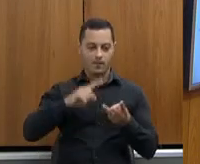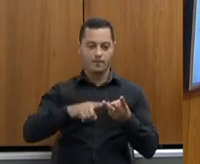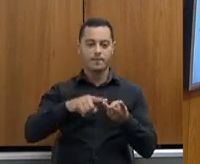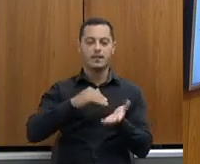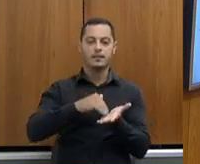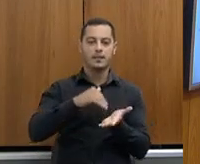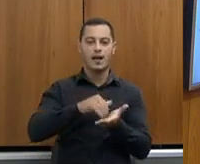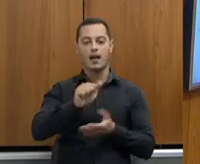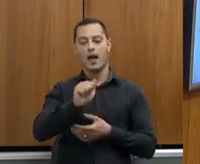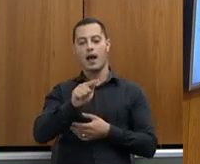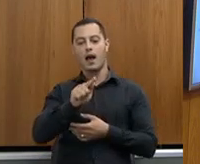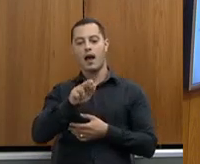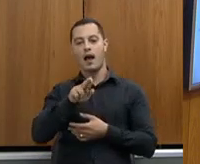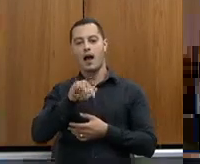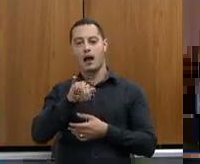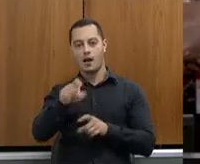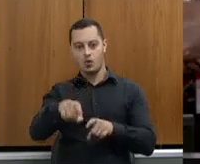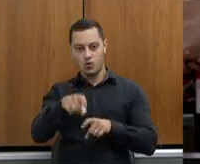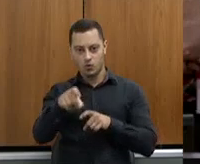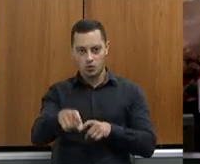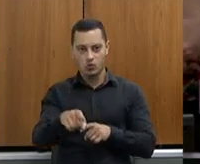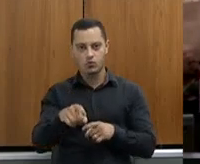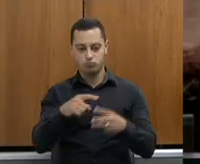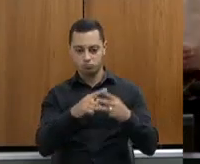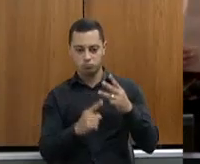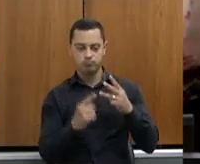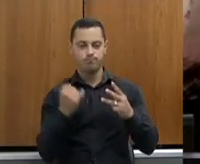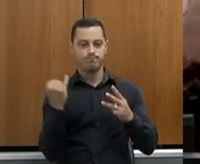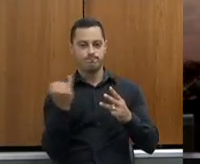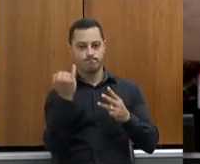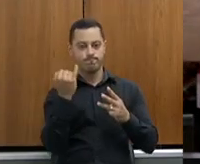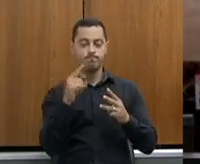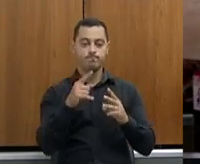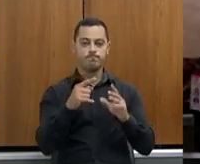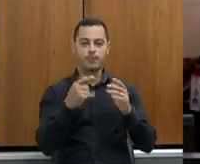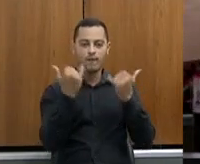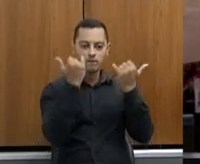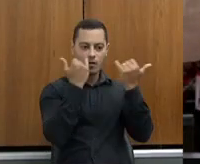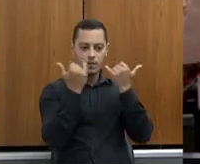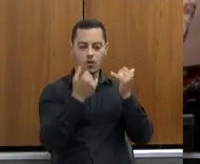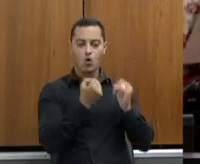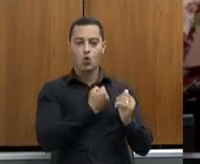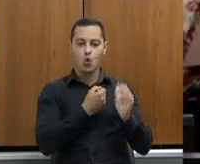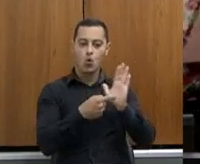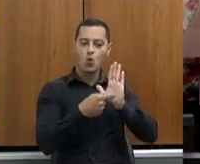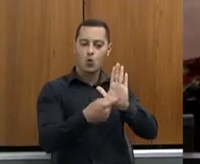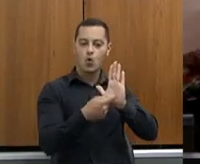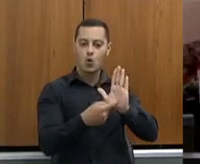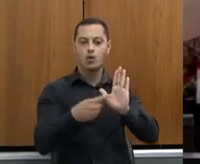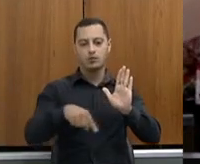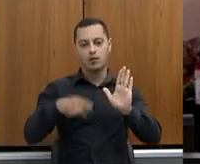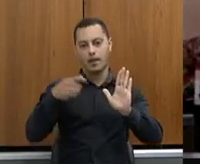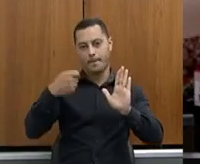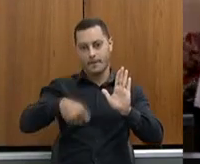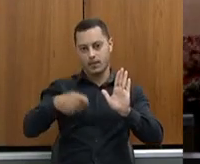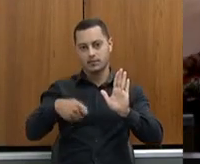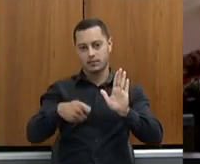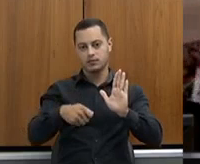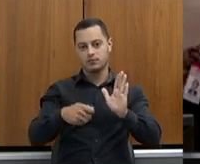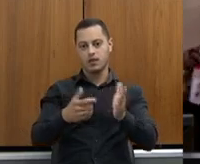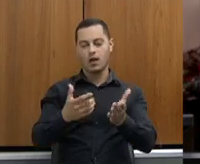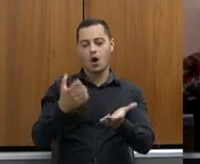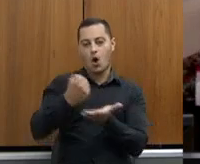Agricultura, o que eu acho mais importante, e a importância e os números da Emater que concluem que a gente precisa disso, porque